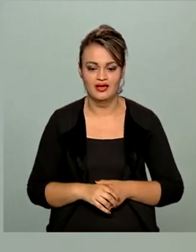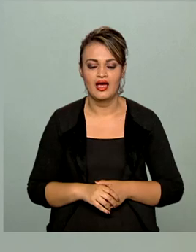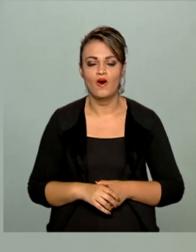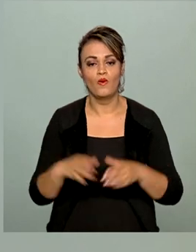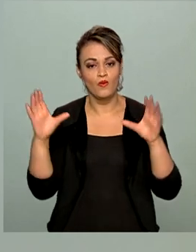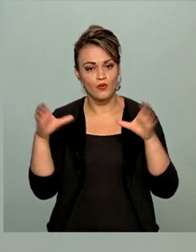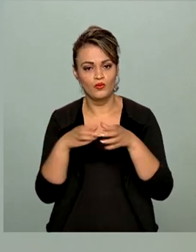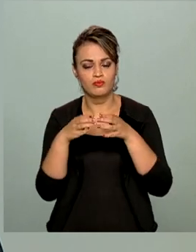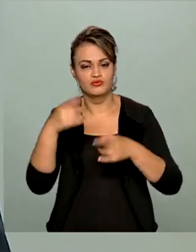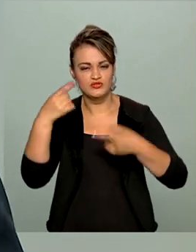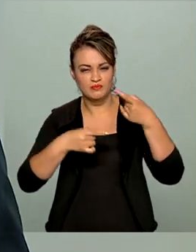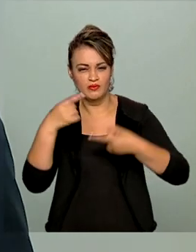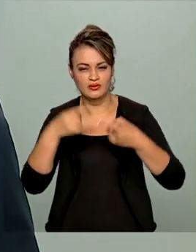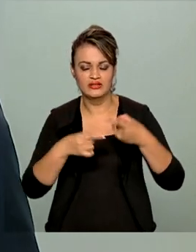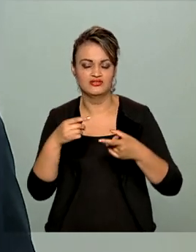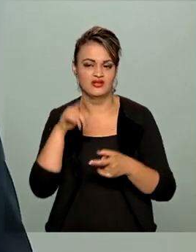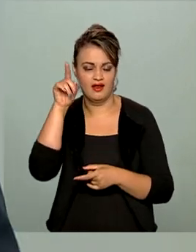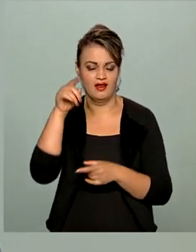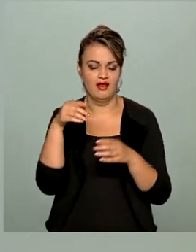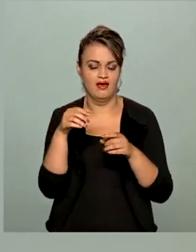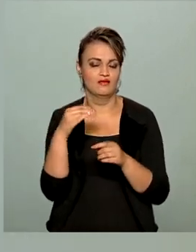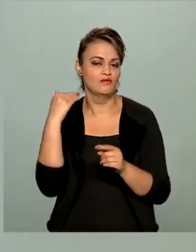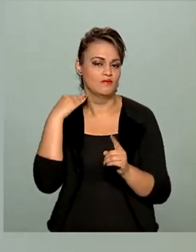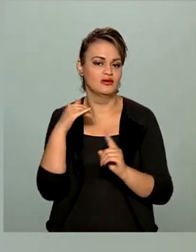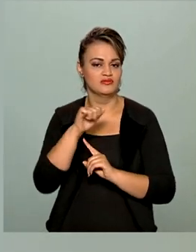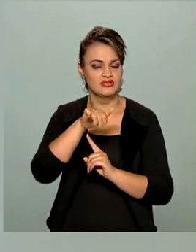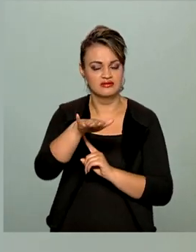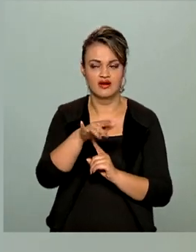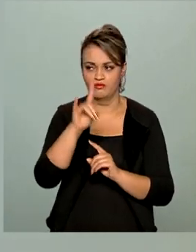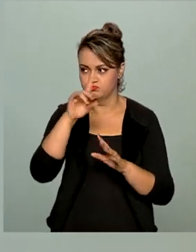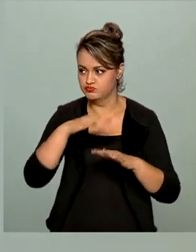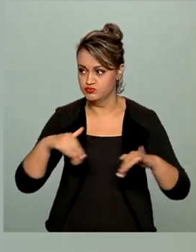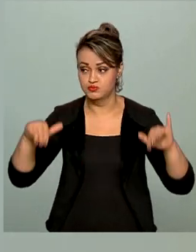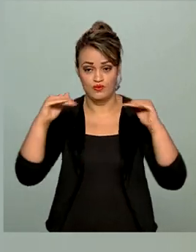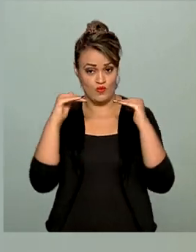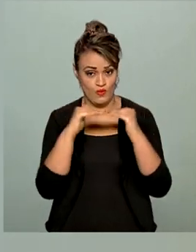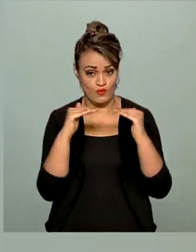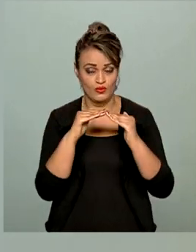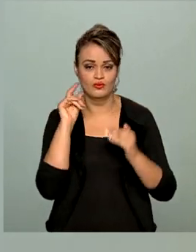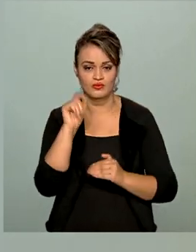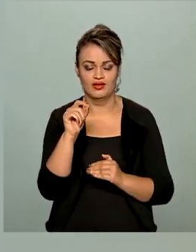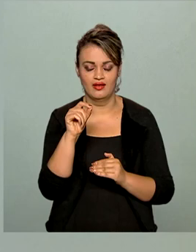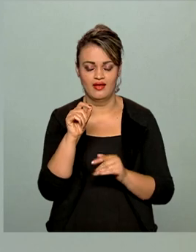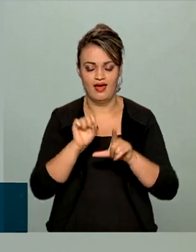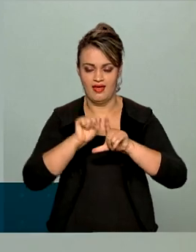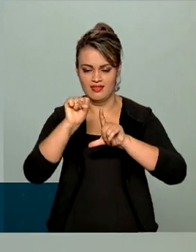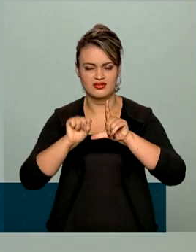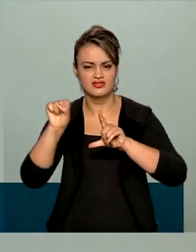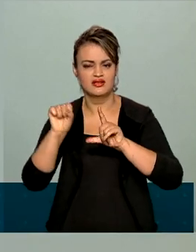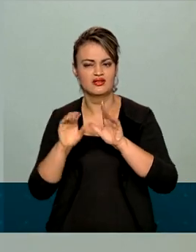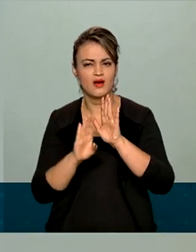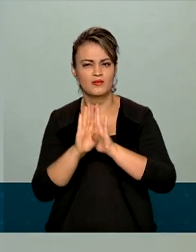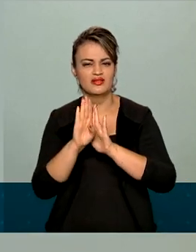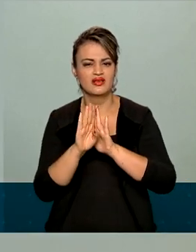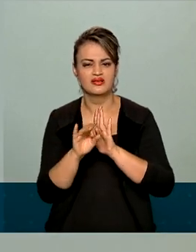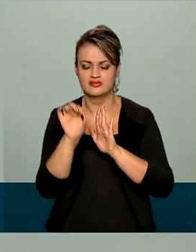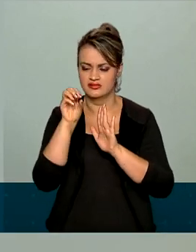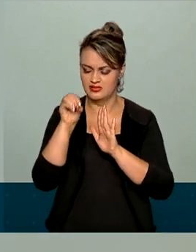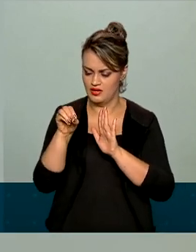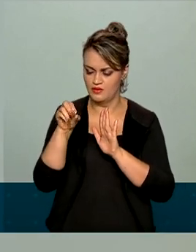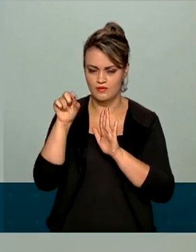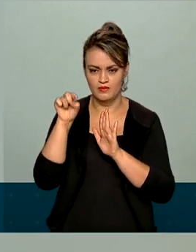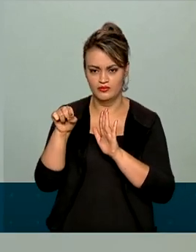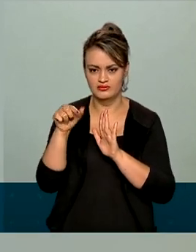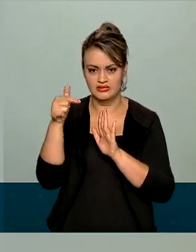Comitê de Política Monetária do Banco Central decidiu, por unanimidade, elevar a taxa Selic em 0